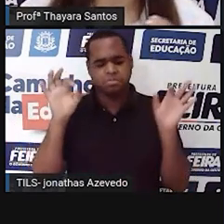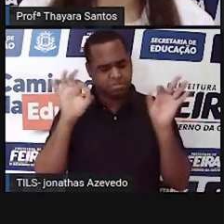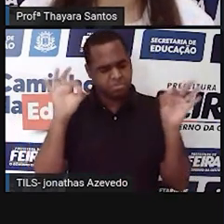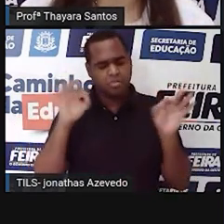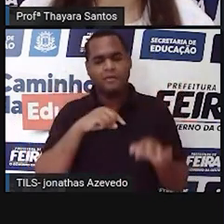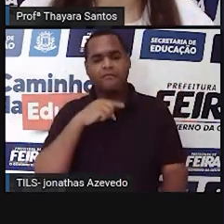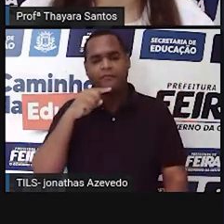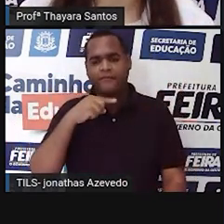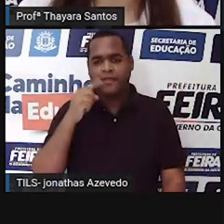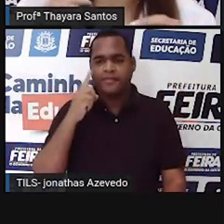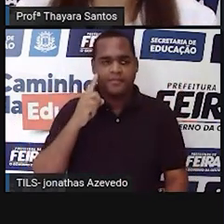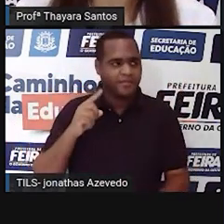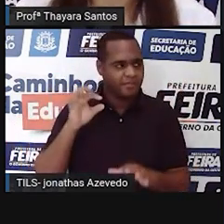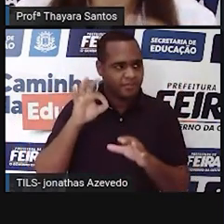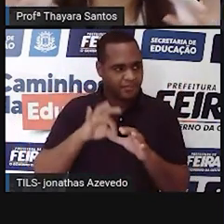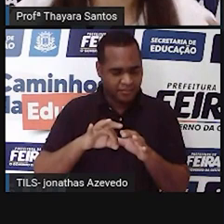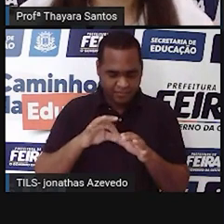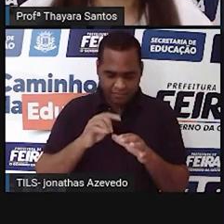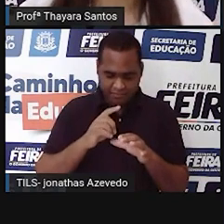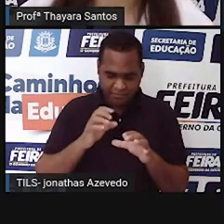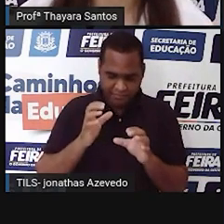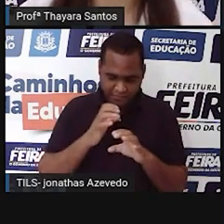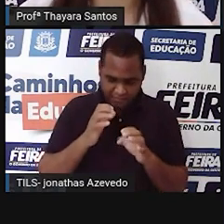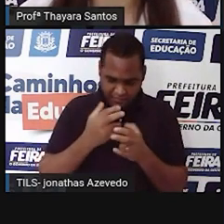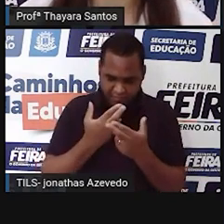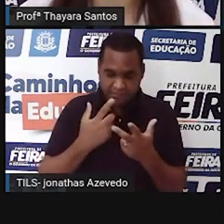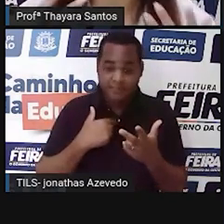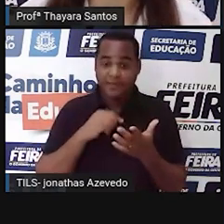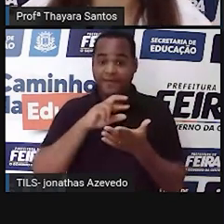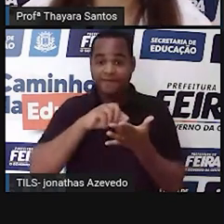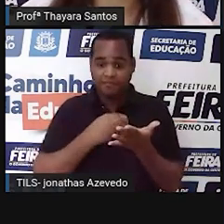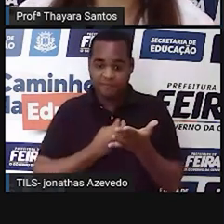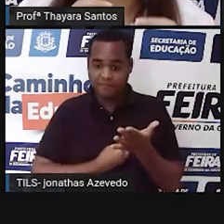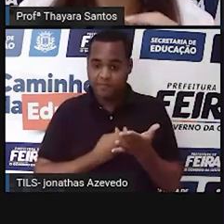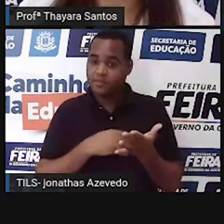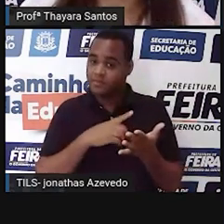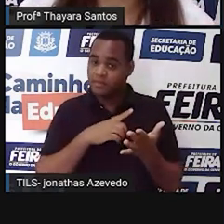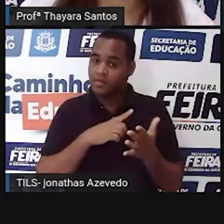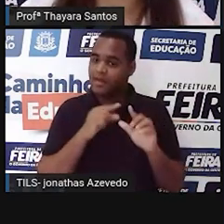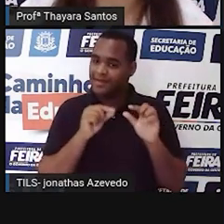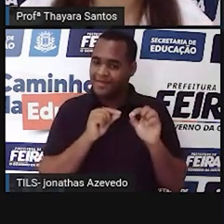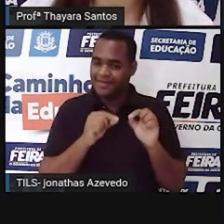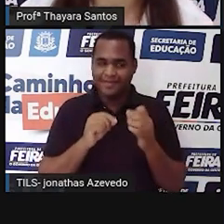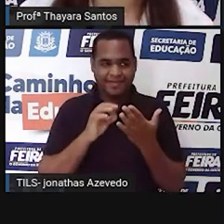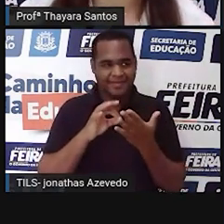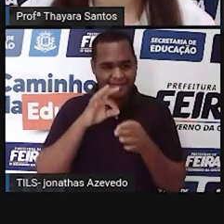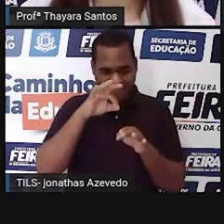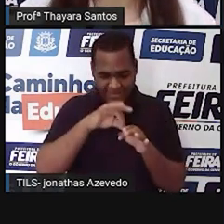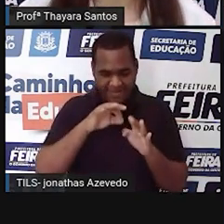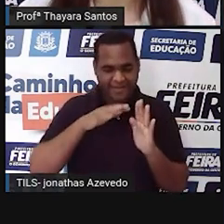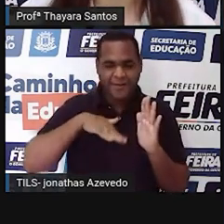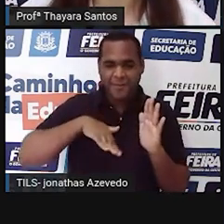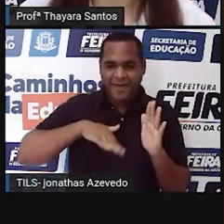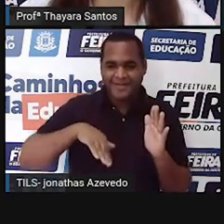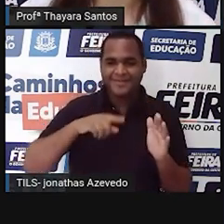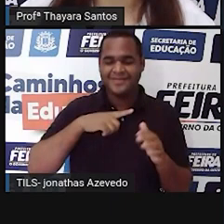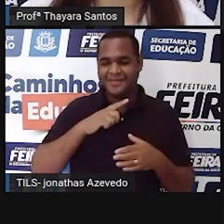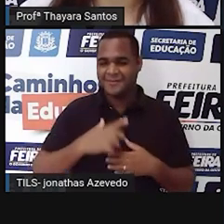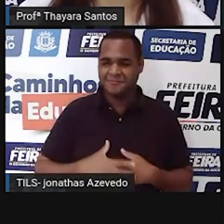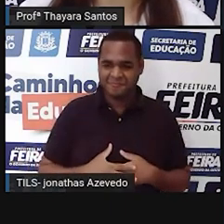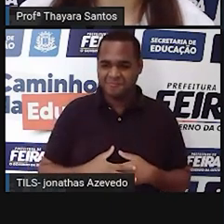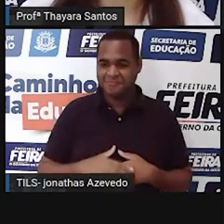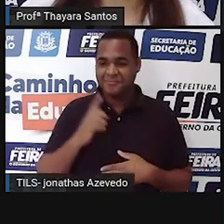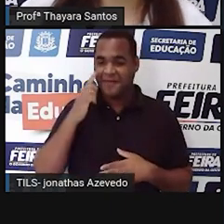coloca aquilo no microscópio, a gente vai ver que tem muitos micro-organismos vivendo ali naquela amostrazinha de água. Então, o